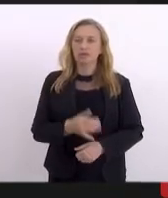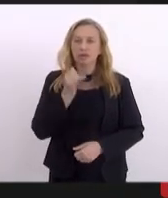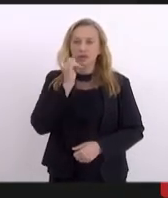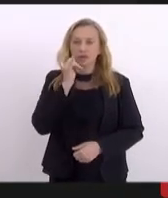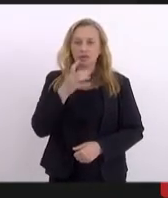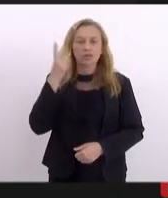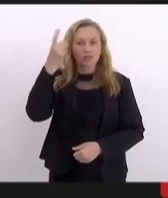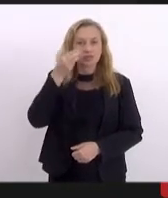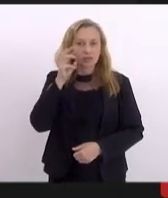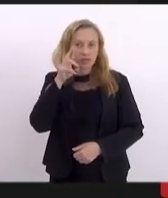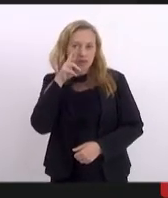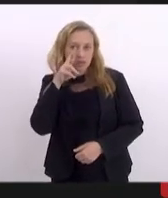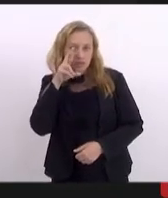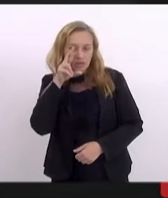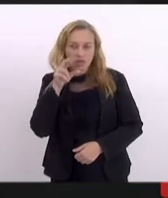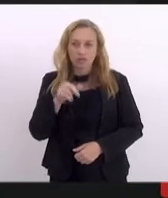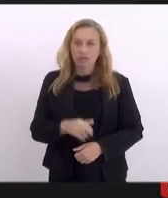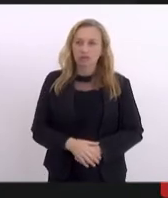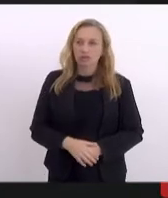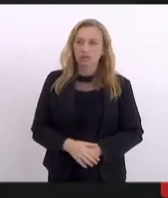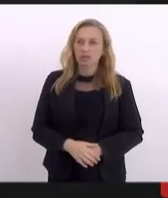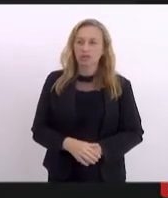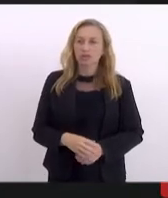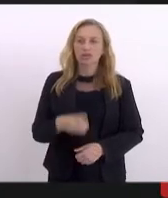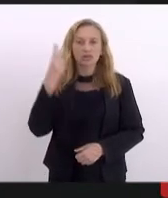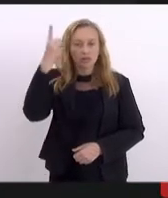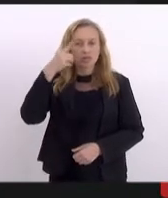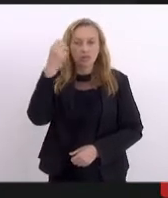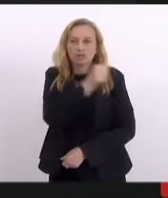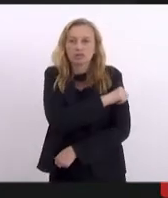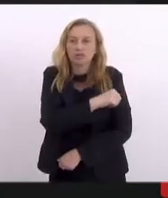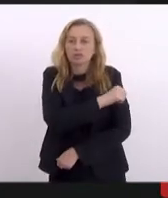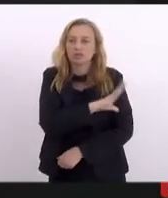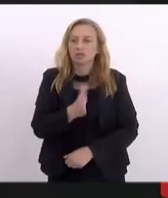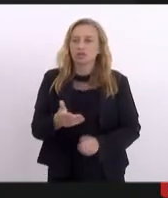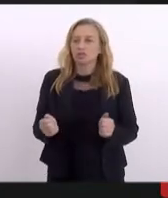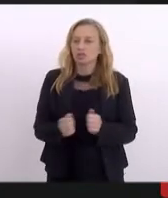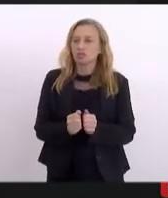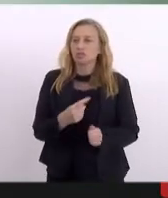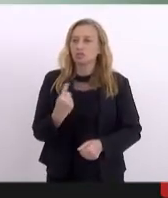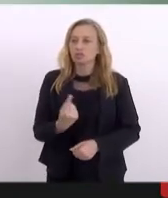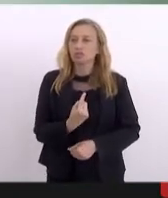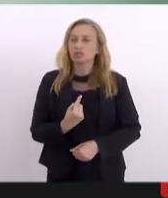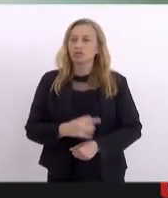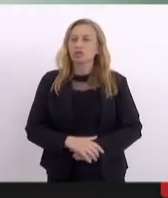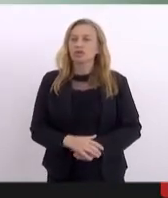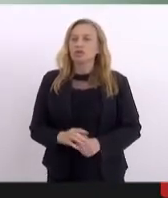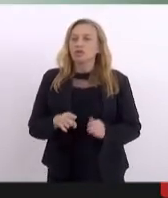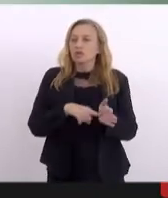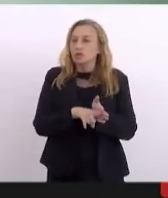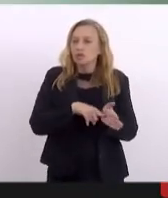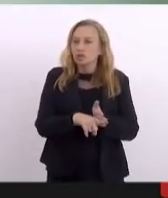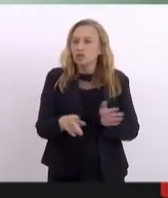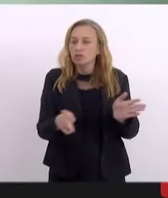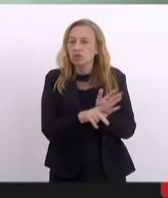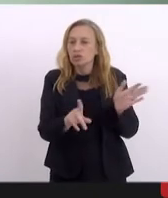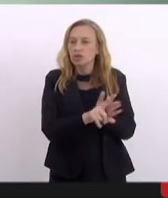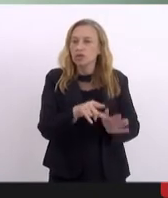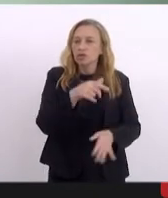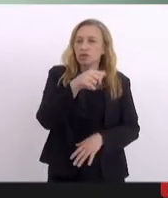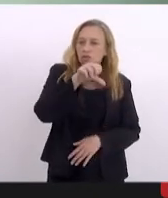Rosenberg Reis, saudando aqui a deputada enfermeira Rejane, que já está conosco. Trata-se do exame ao projeto de lei